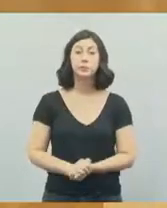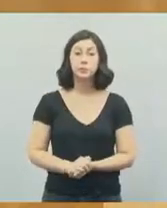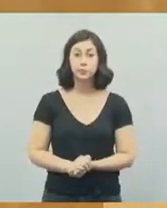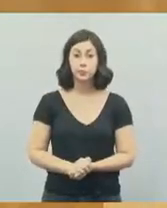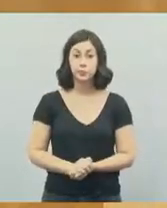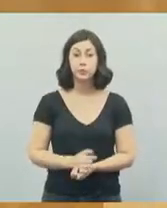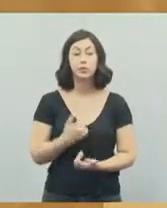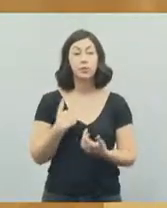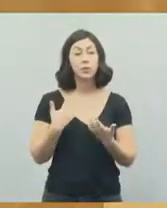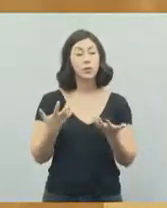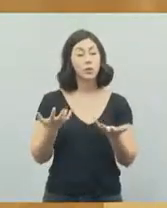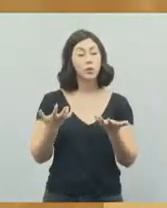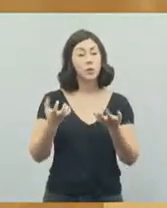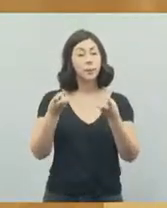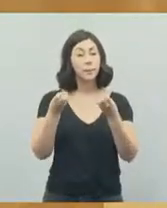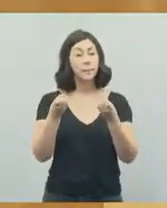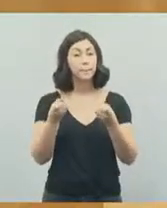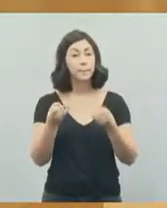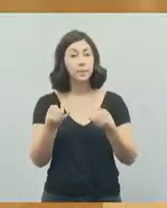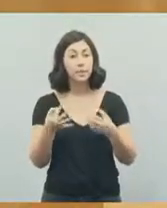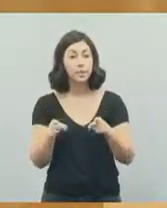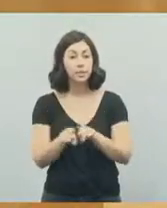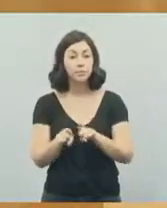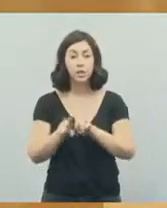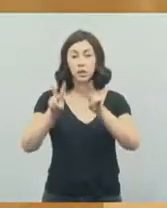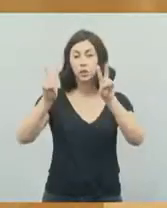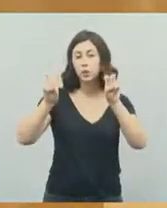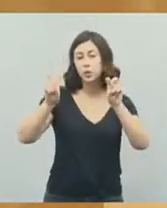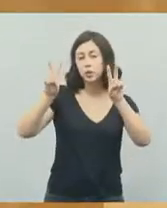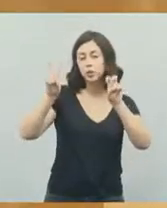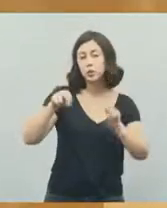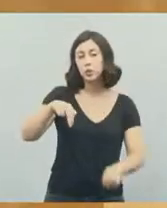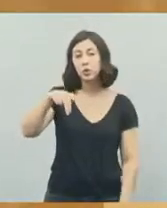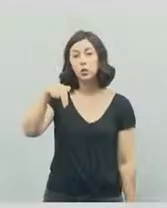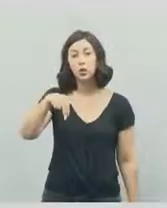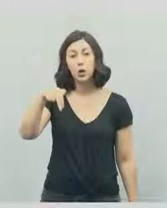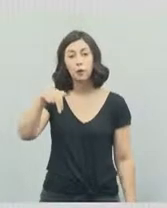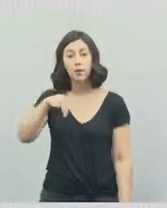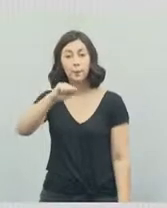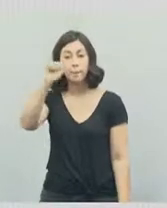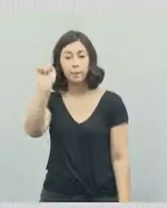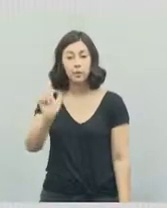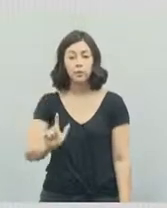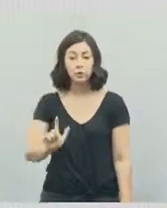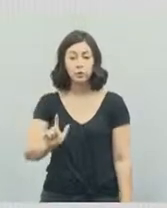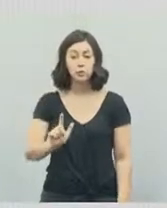Eu quero falar sobre o novembro azul também, o primeiro slide.